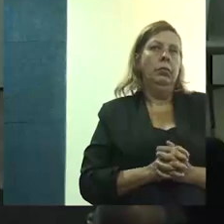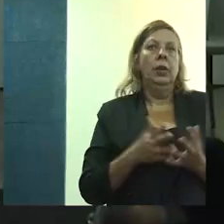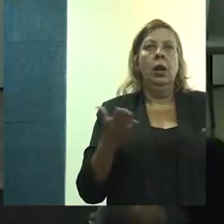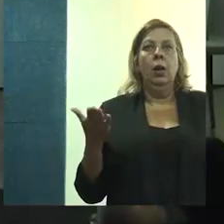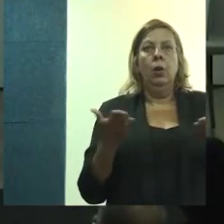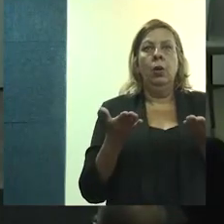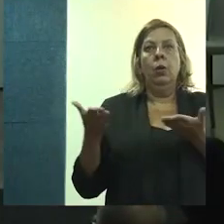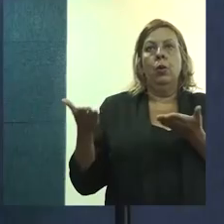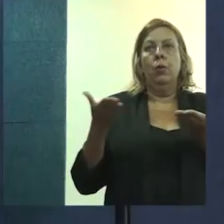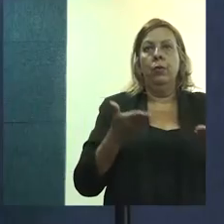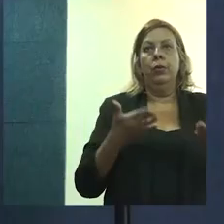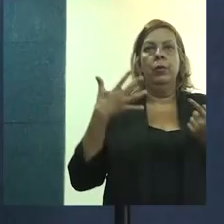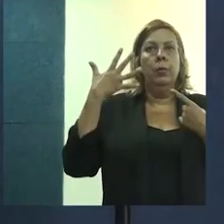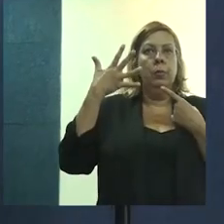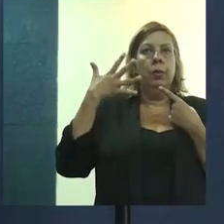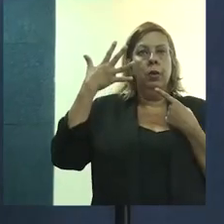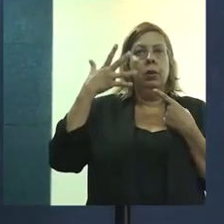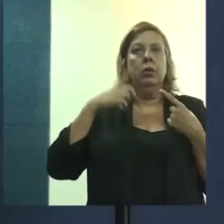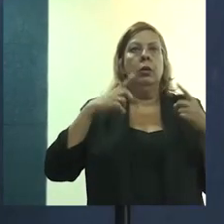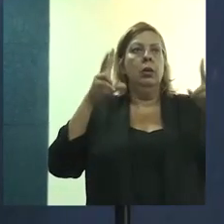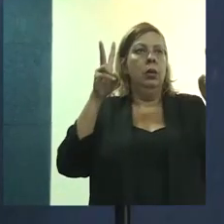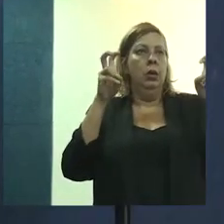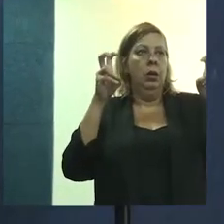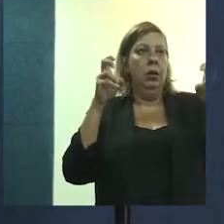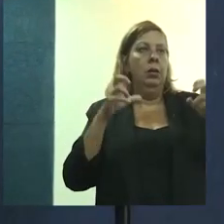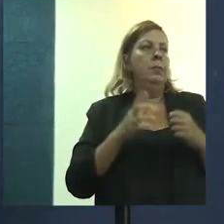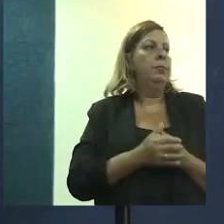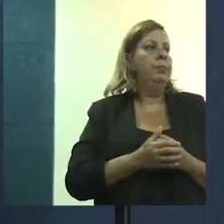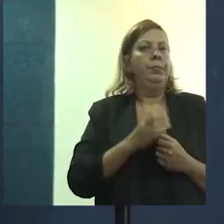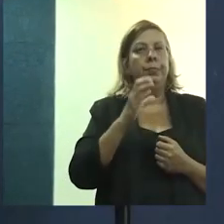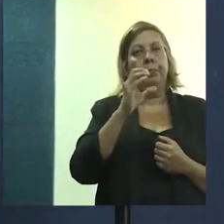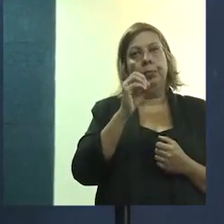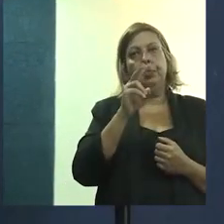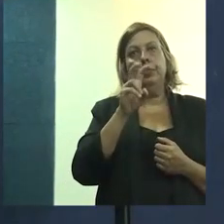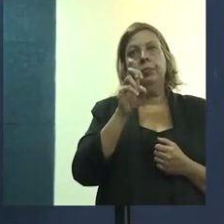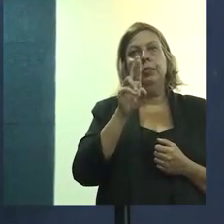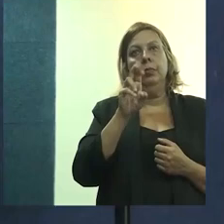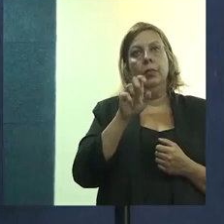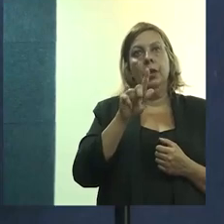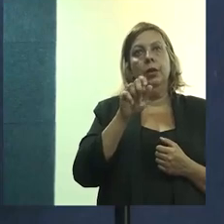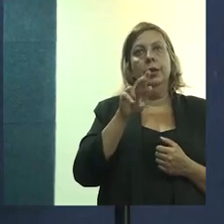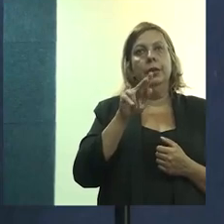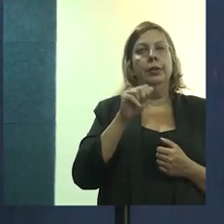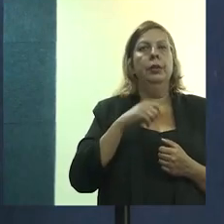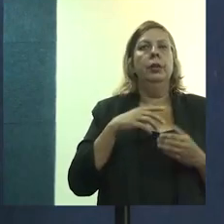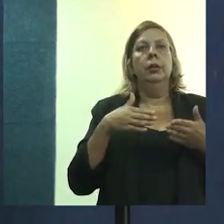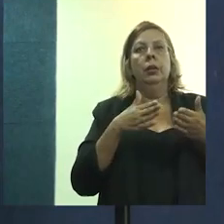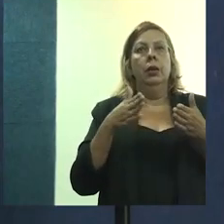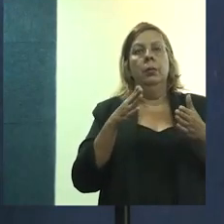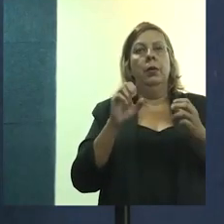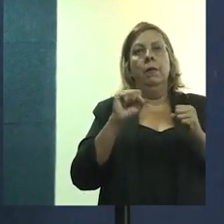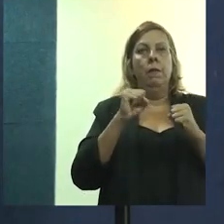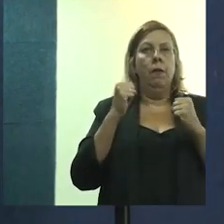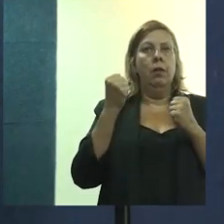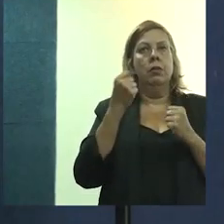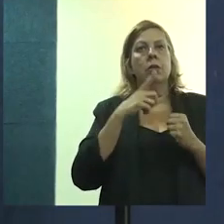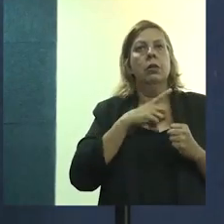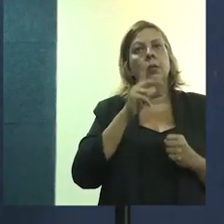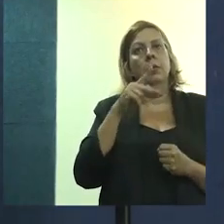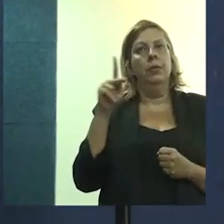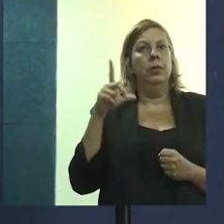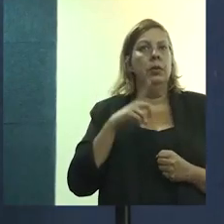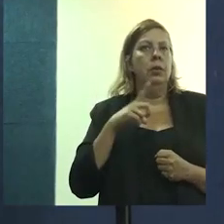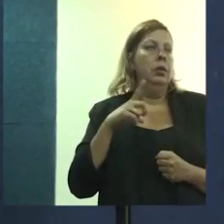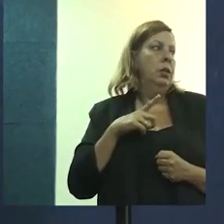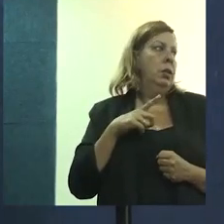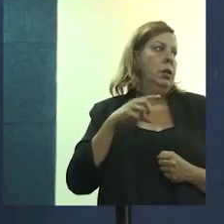E agora eu convido para a próxima palestra, que tem como tema Convergências, o caminho para o fortalecimento da ATIS, o